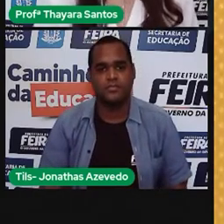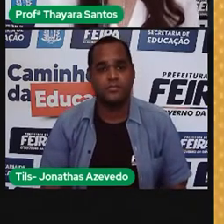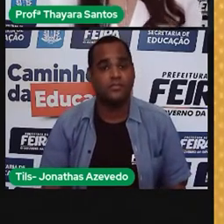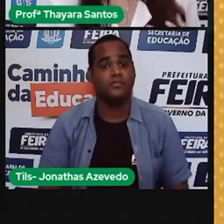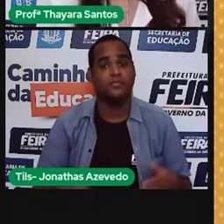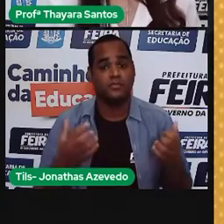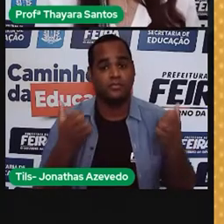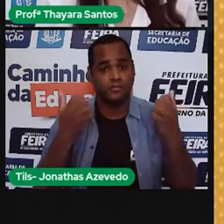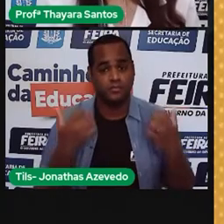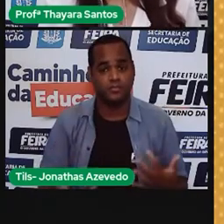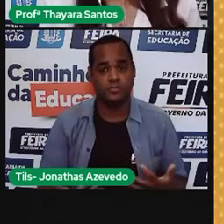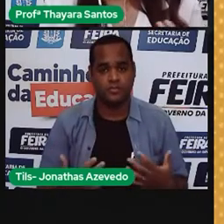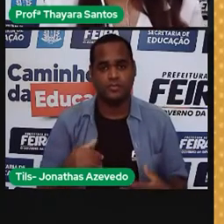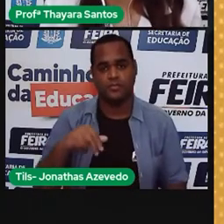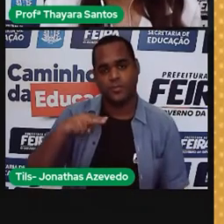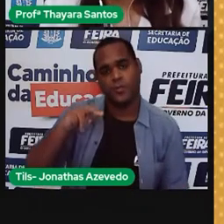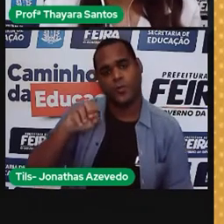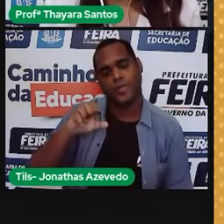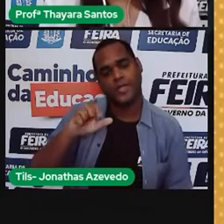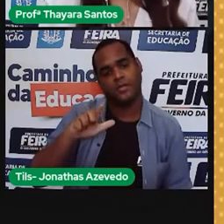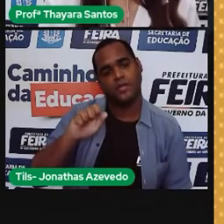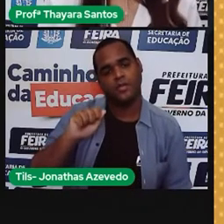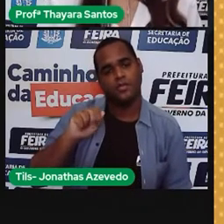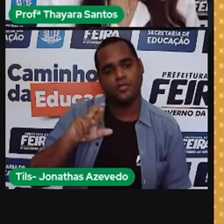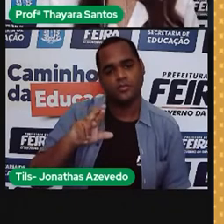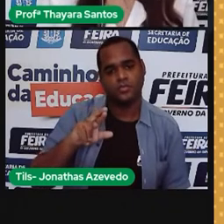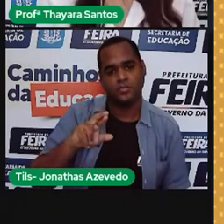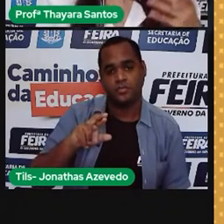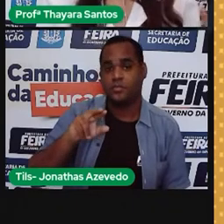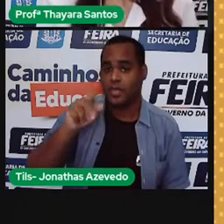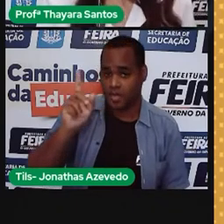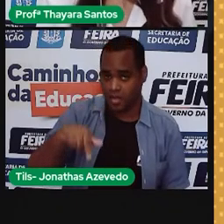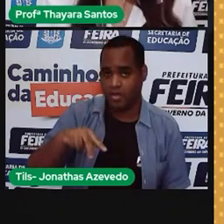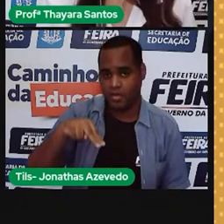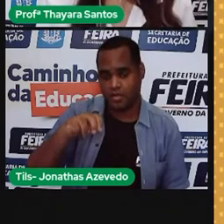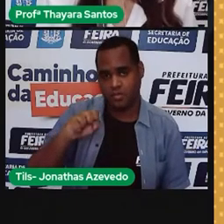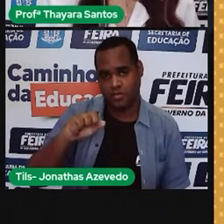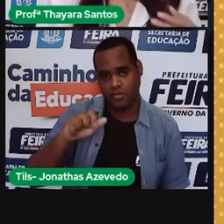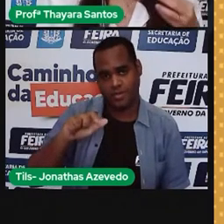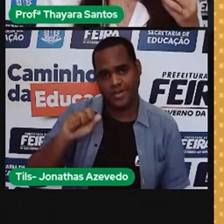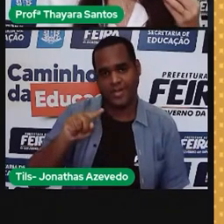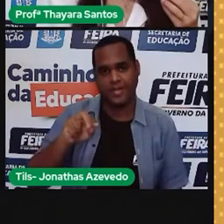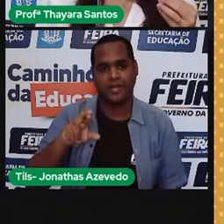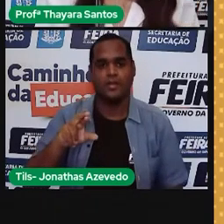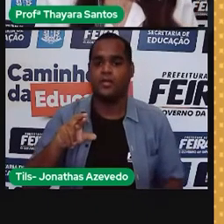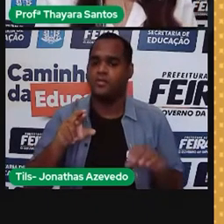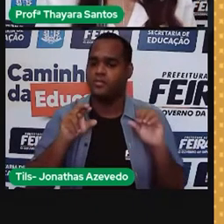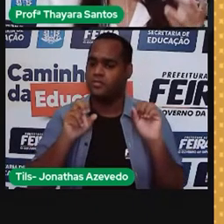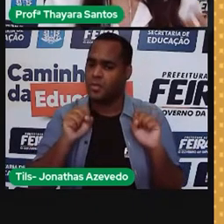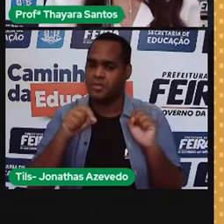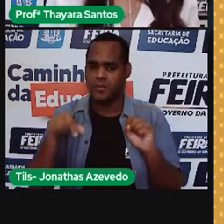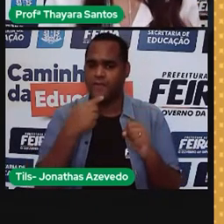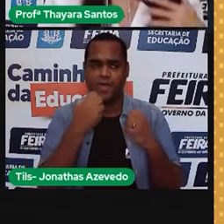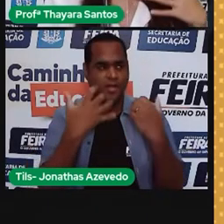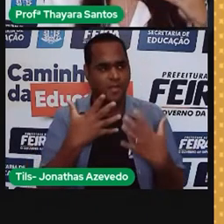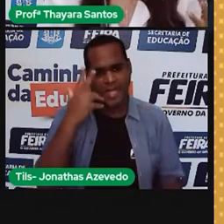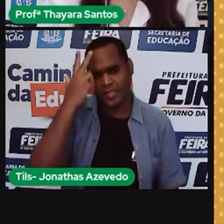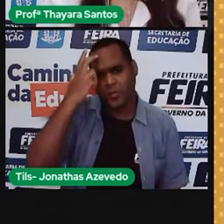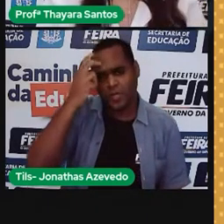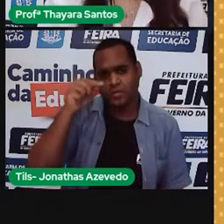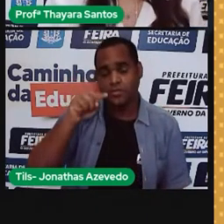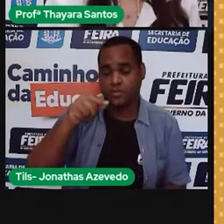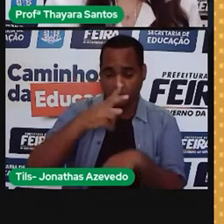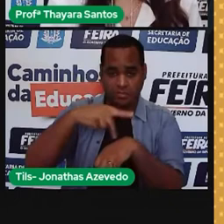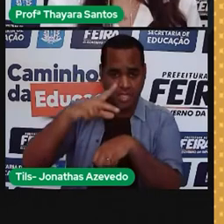Agora vamos falar sobre a energia nuclear. A energia nuclear, ela é muito falada, mas ainda não é tão comum em